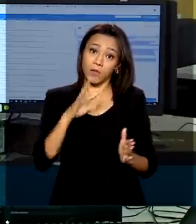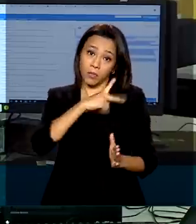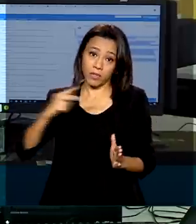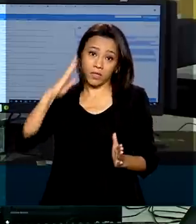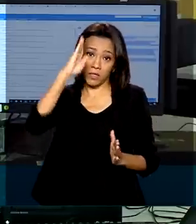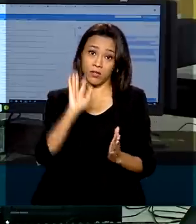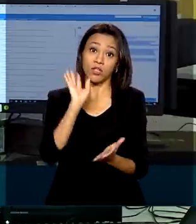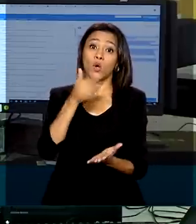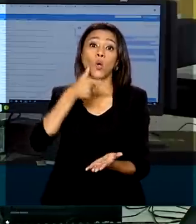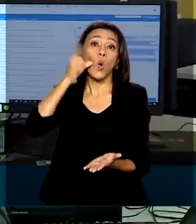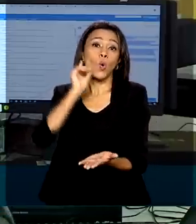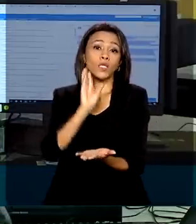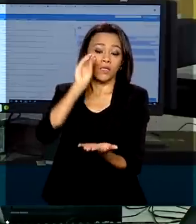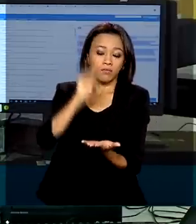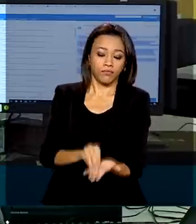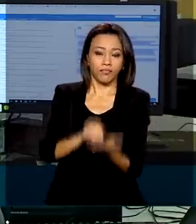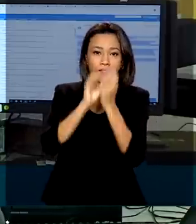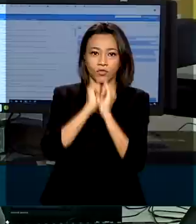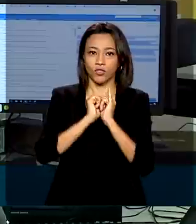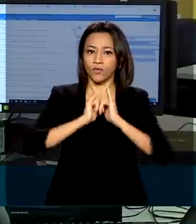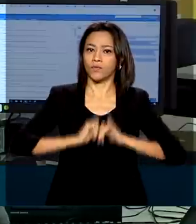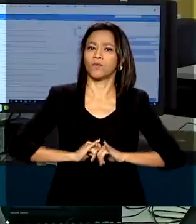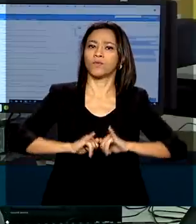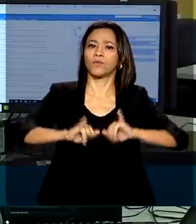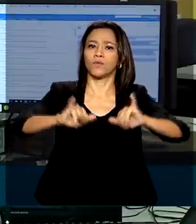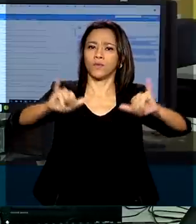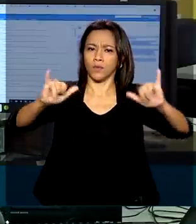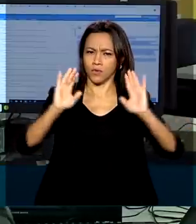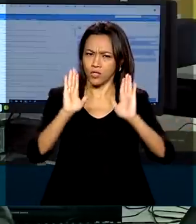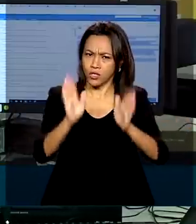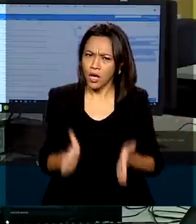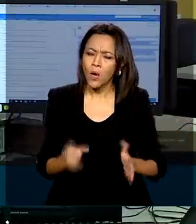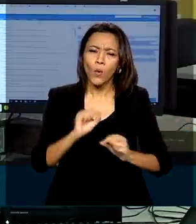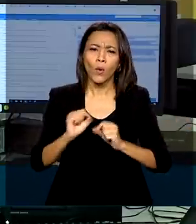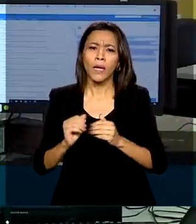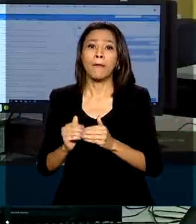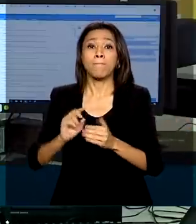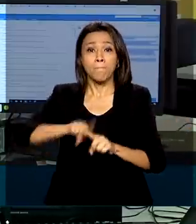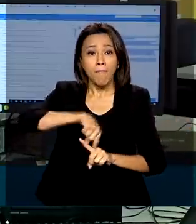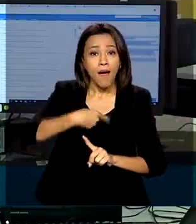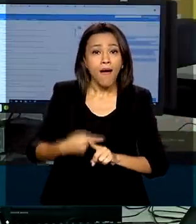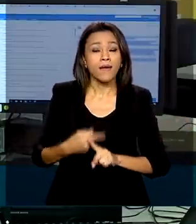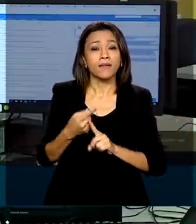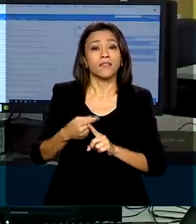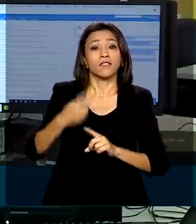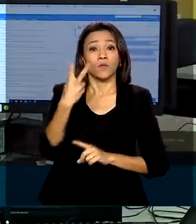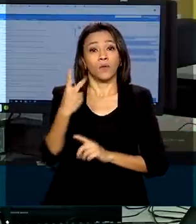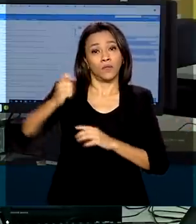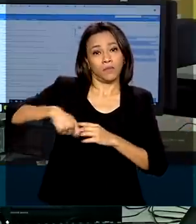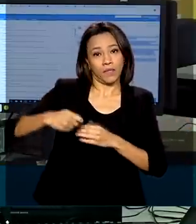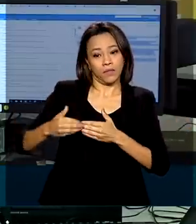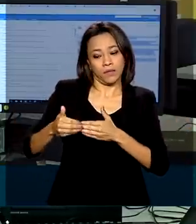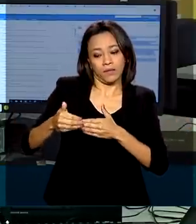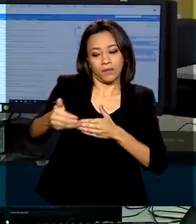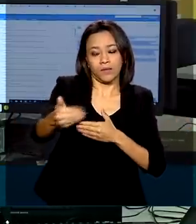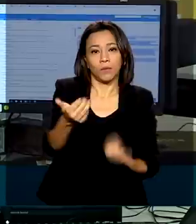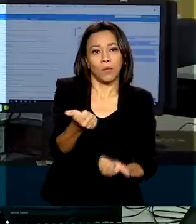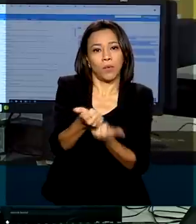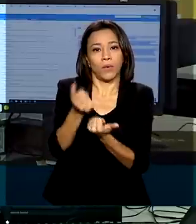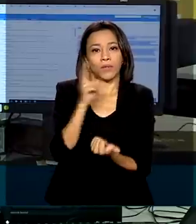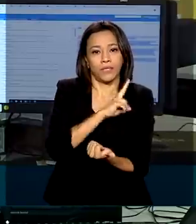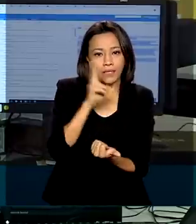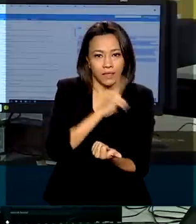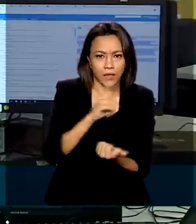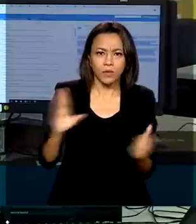Oficial da União ontem, em edição extraordinária, estende em mais 60 dias o prazo de atuação do benefício. No total terão sido